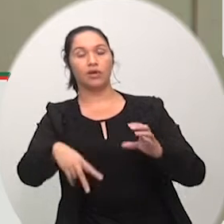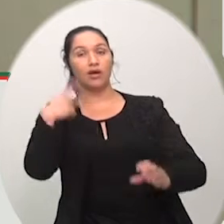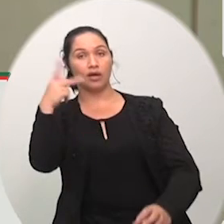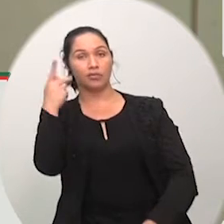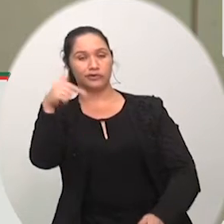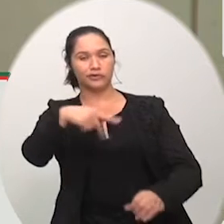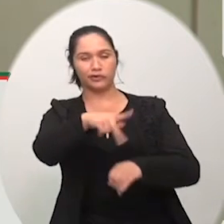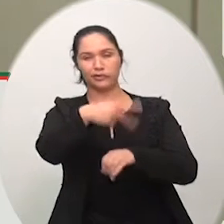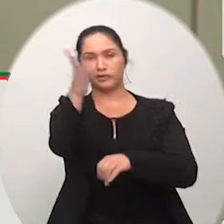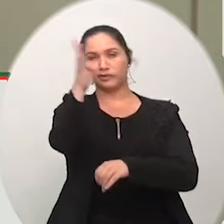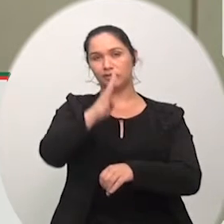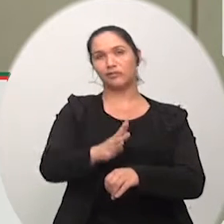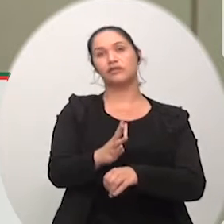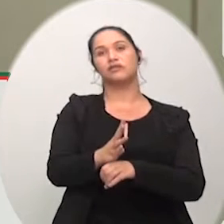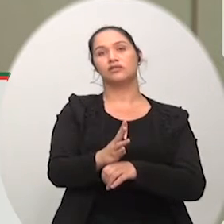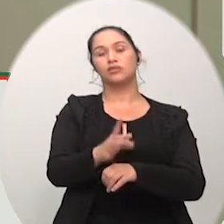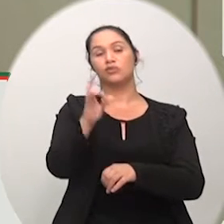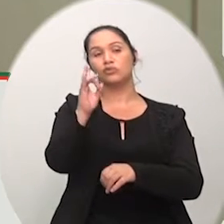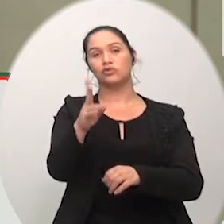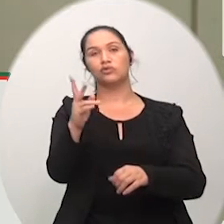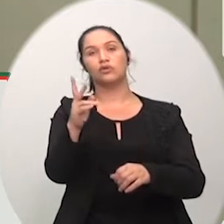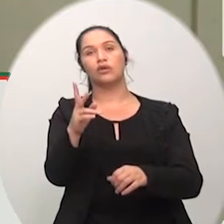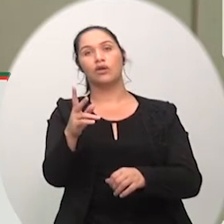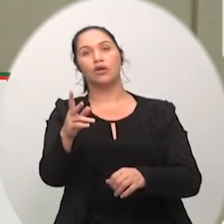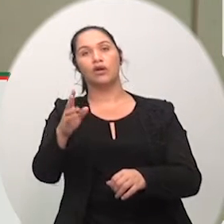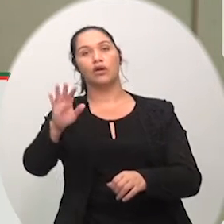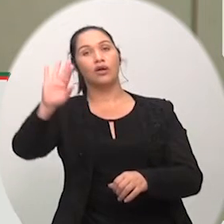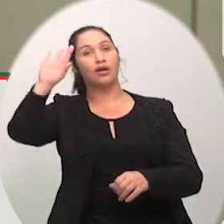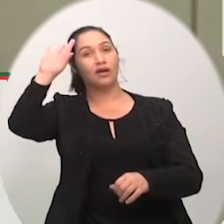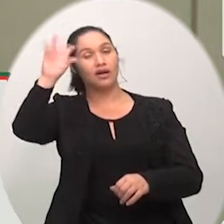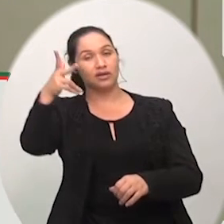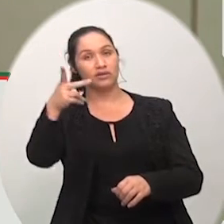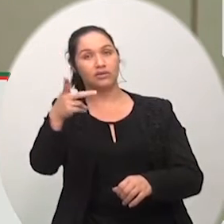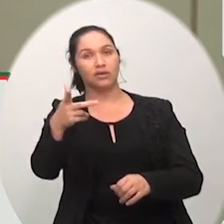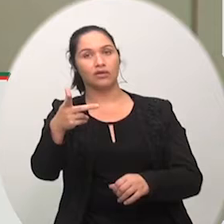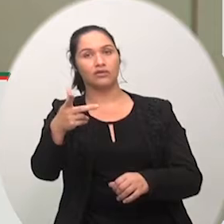infelizmente só se resolve através de pressão